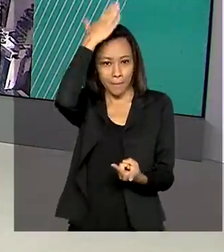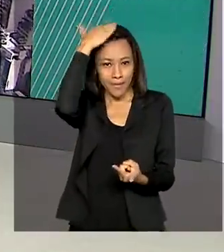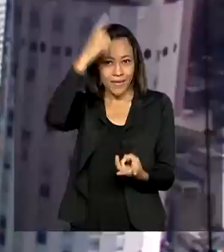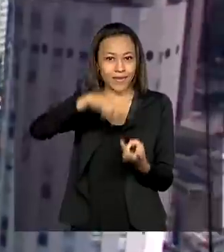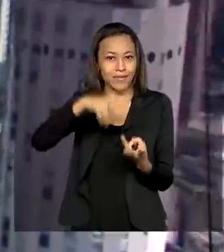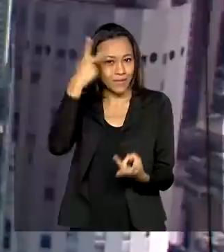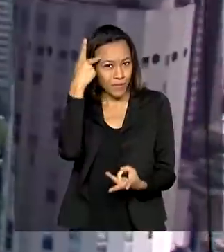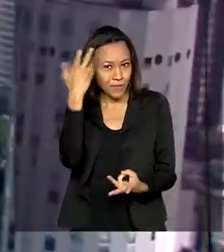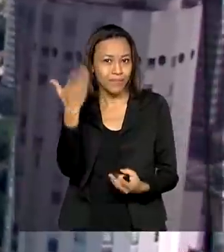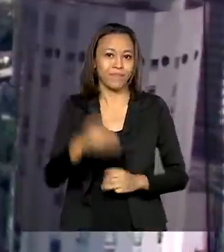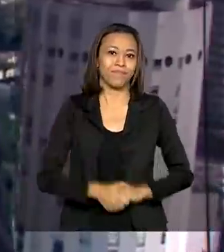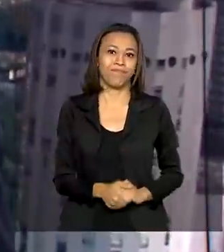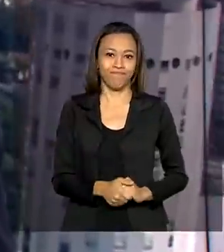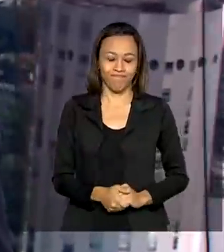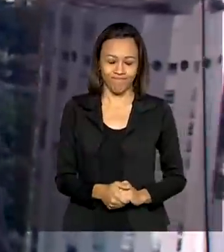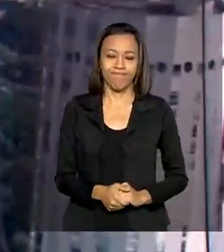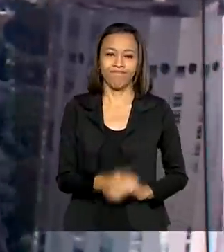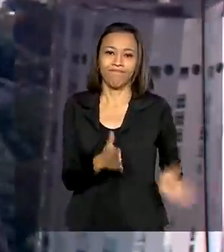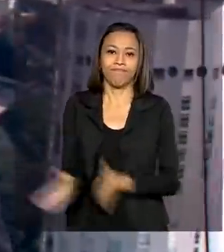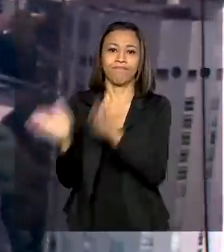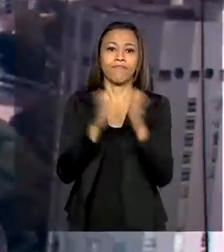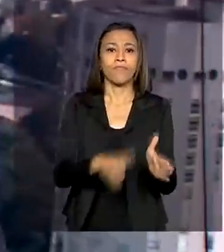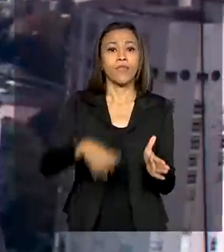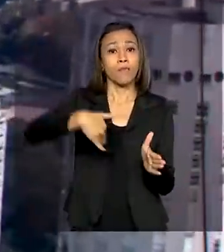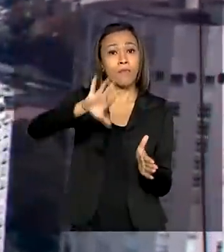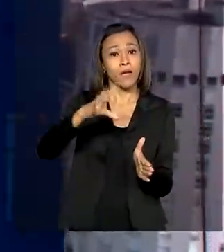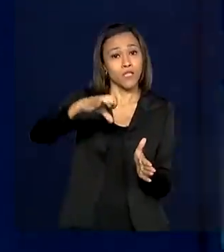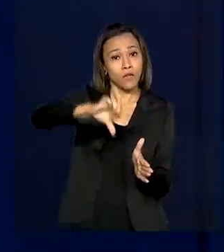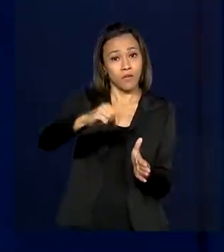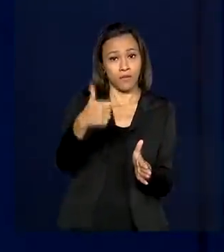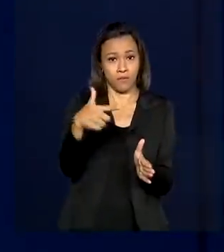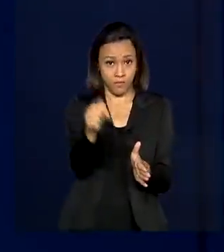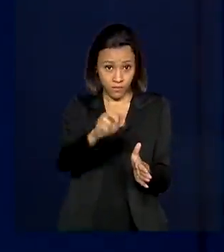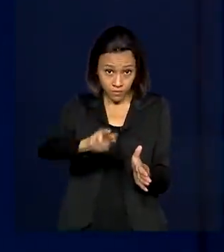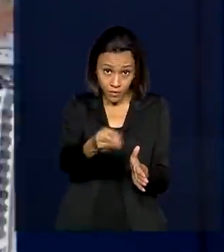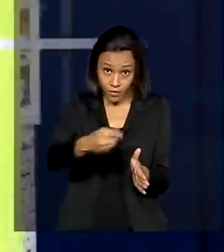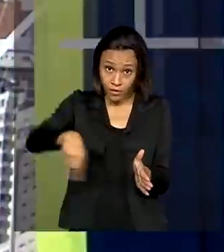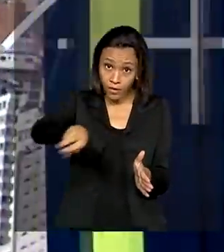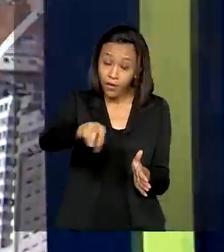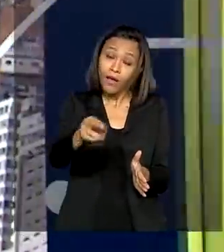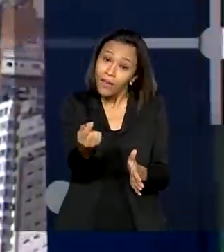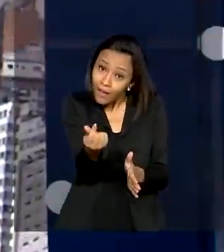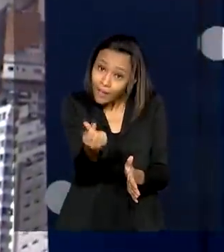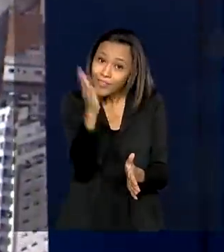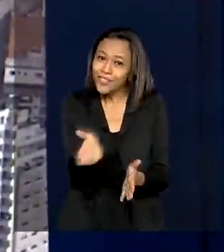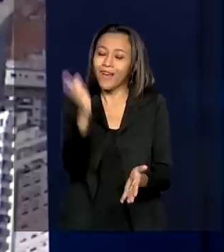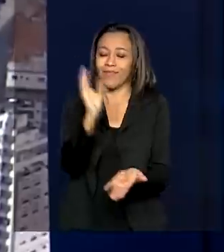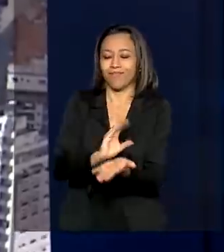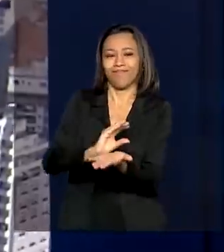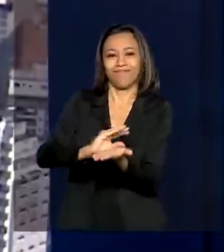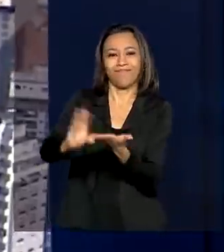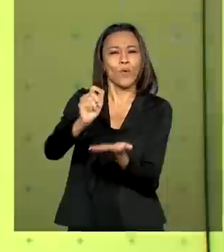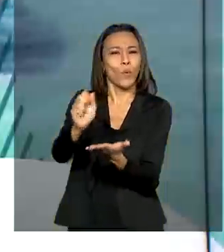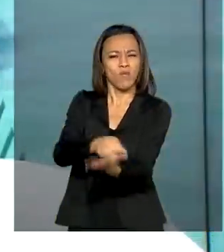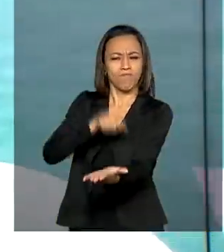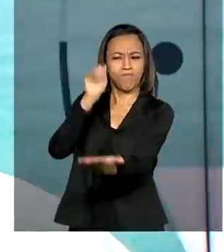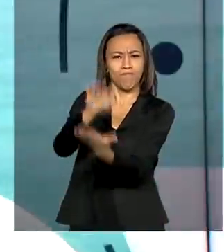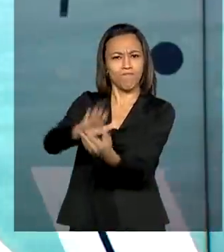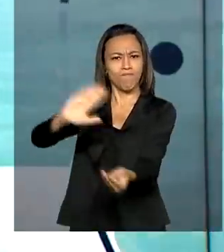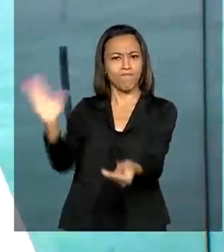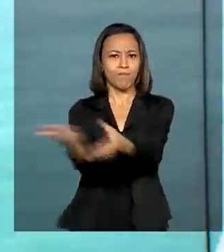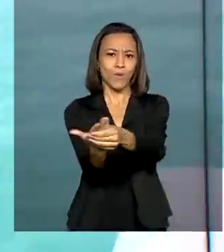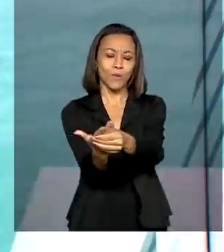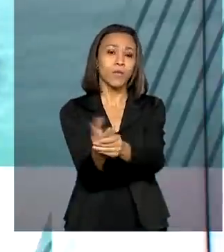Paulo. Mais de 927 milhões de reais já foram aplicados em multas e termos de infração